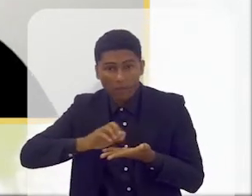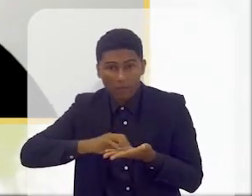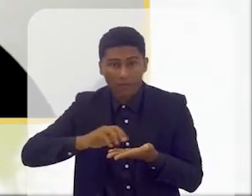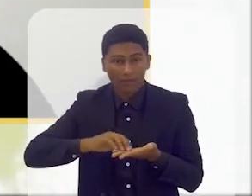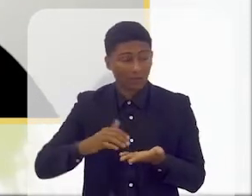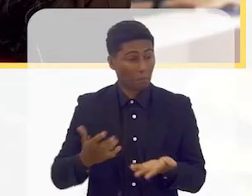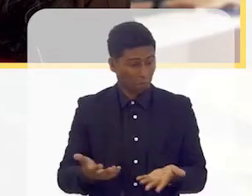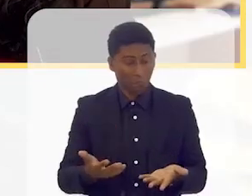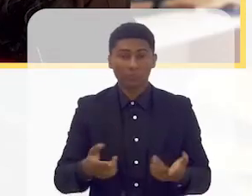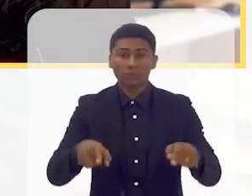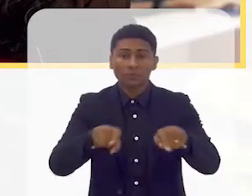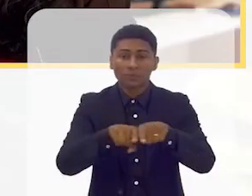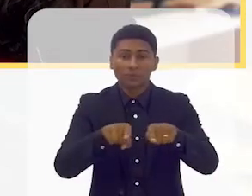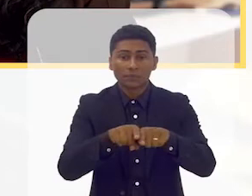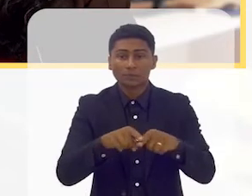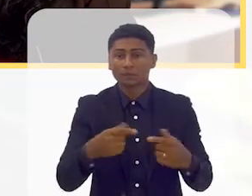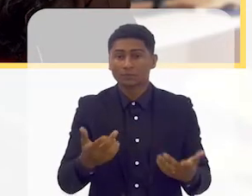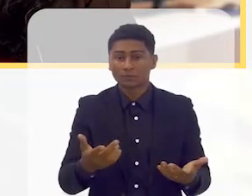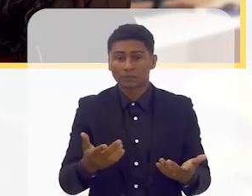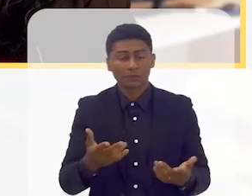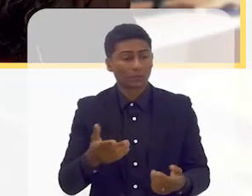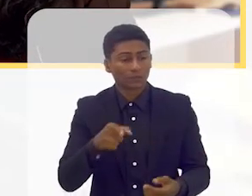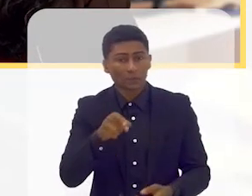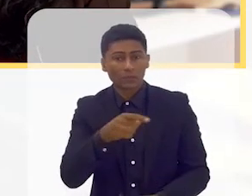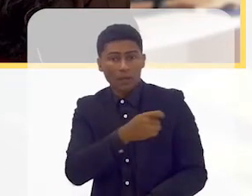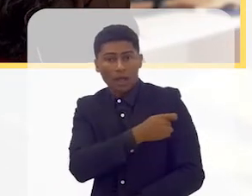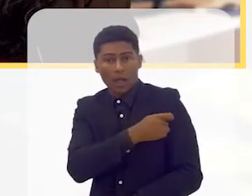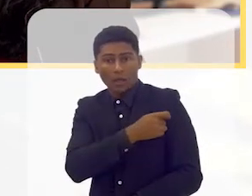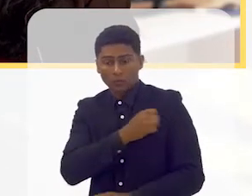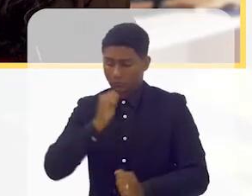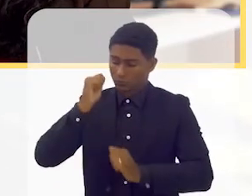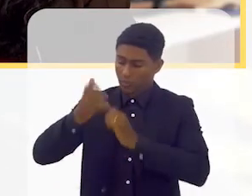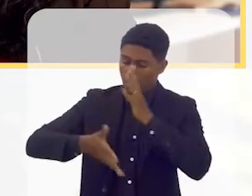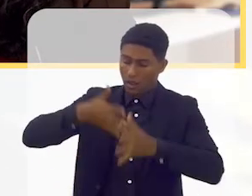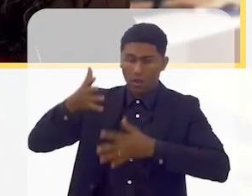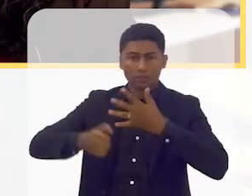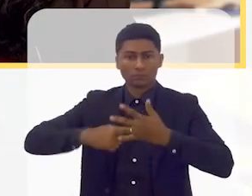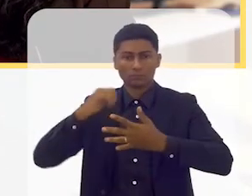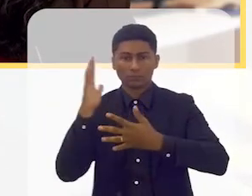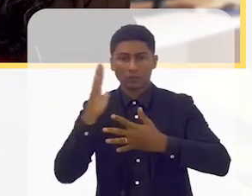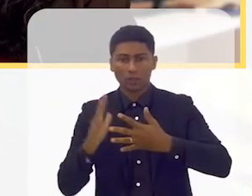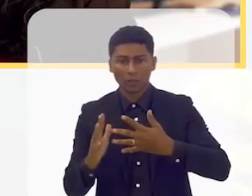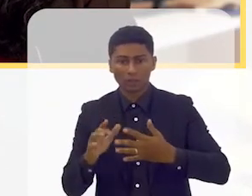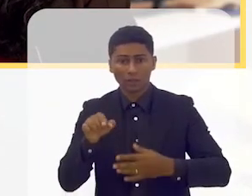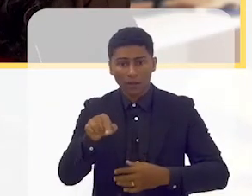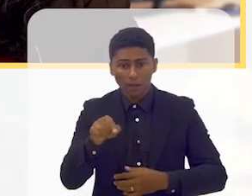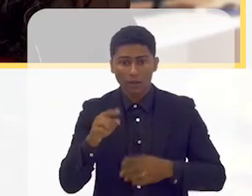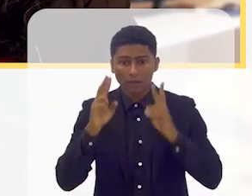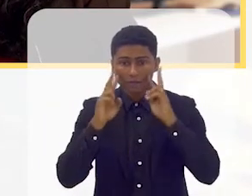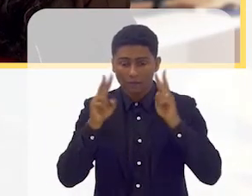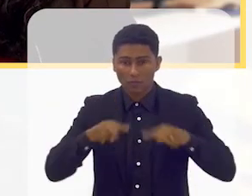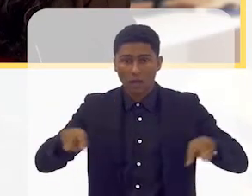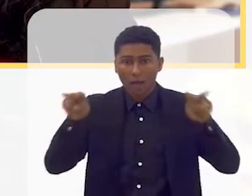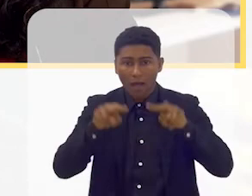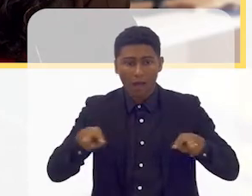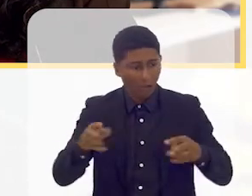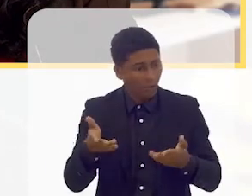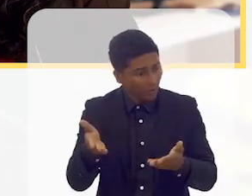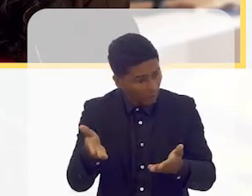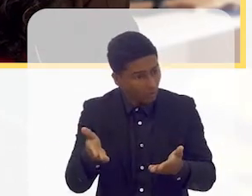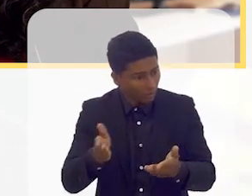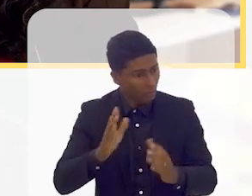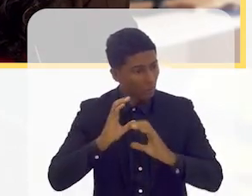e a percepcionar, terem ao lado um aluno que usa libras e portanto que tem uma linguagem mais visual, ou mais